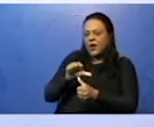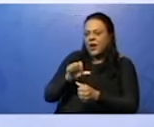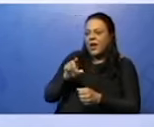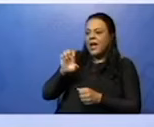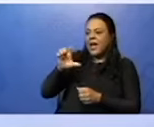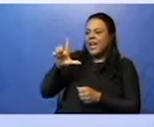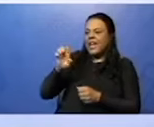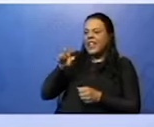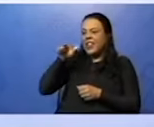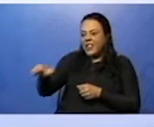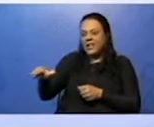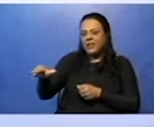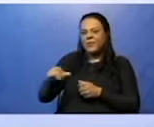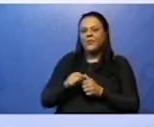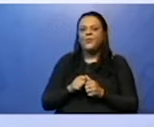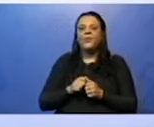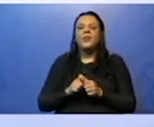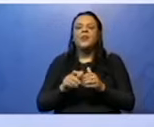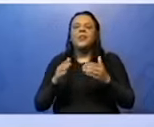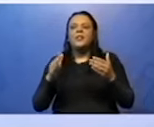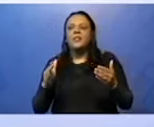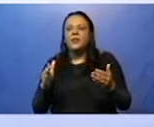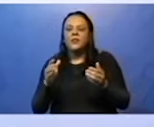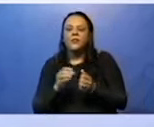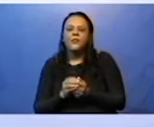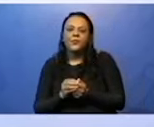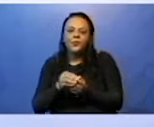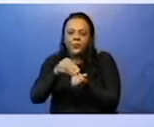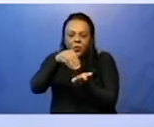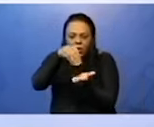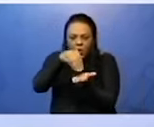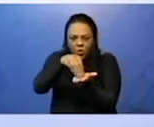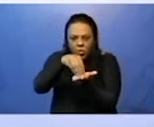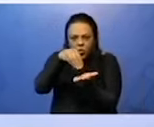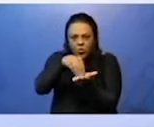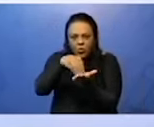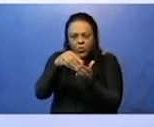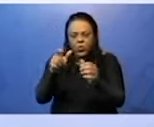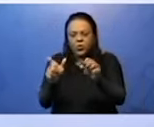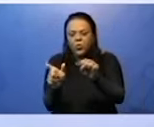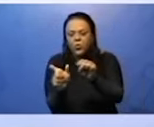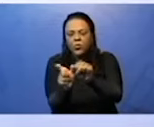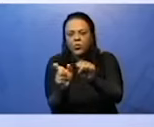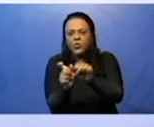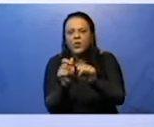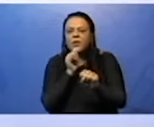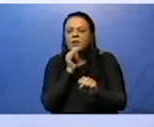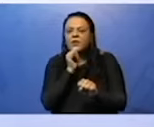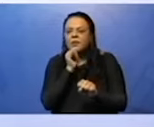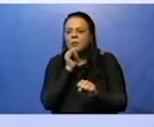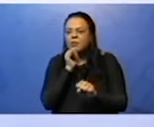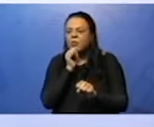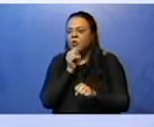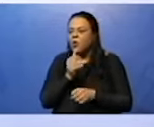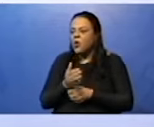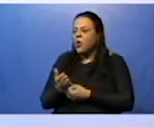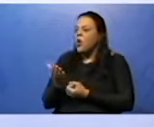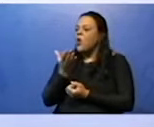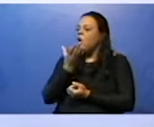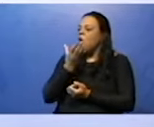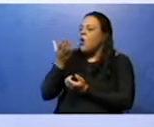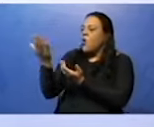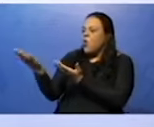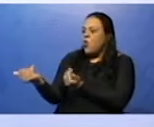Essa palavra, então, nós falamos que é o núcleo do sujeito. Olha, os jovens da escola adoraram a